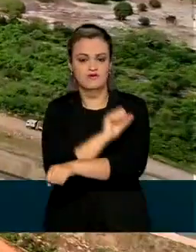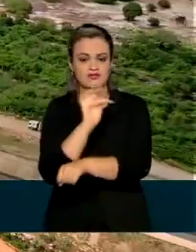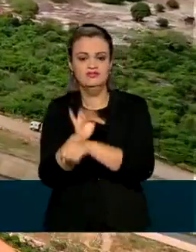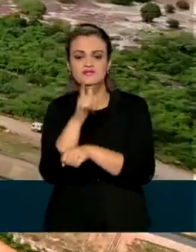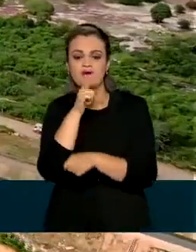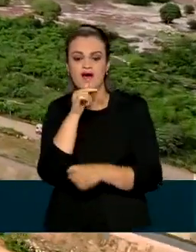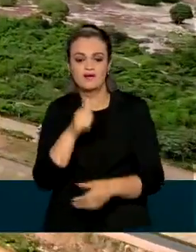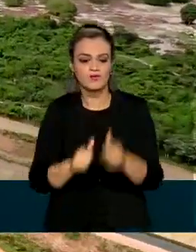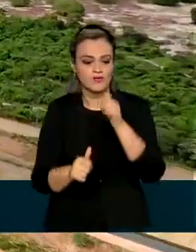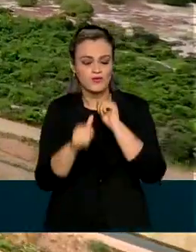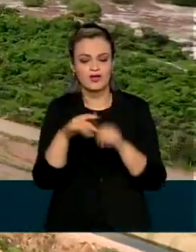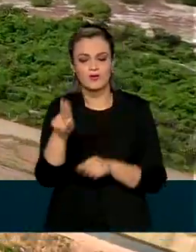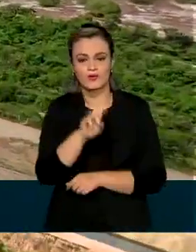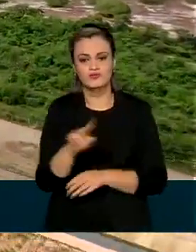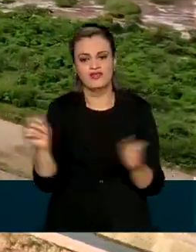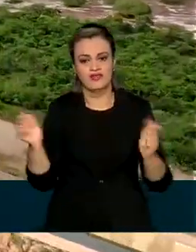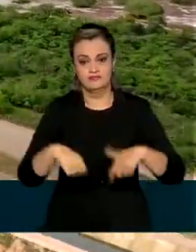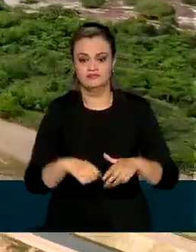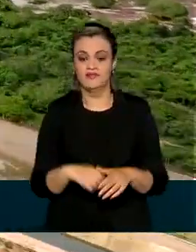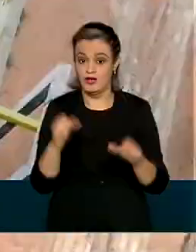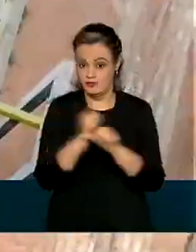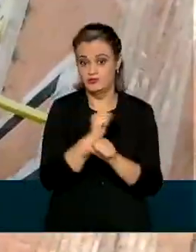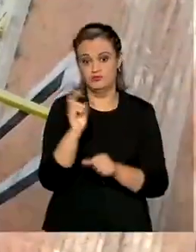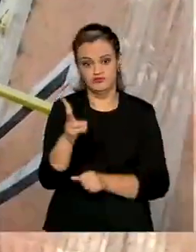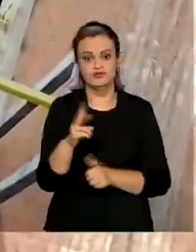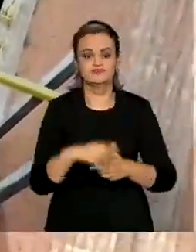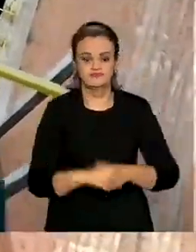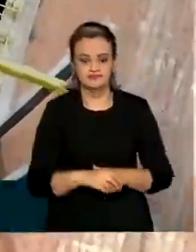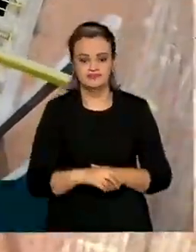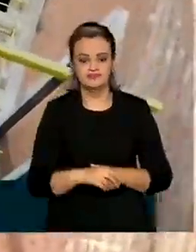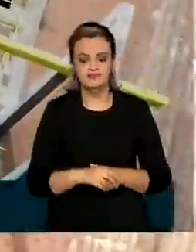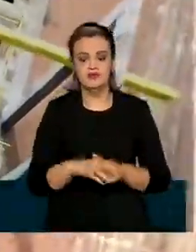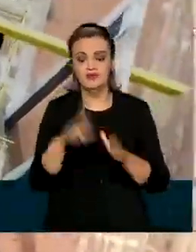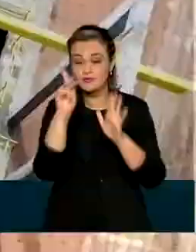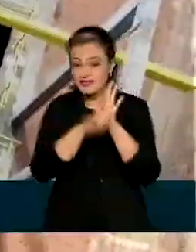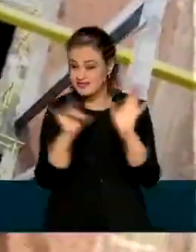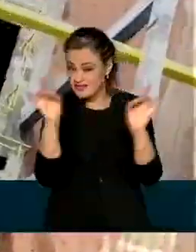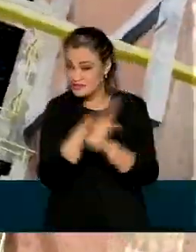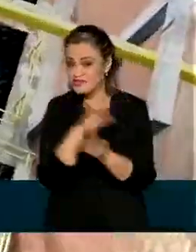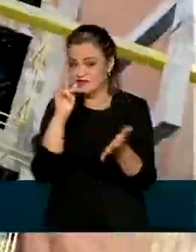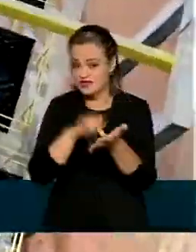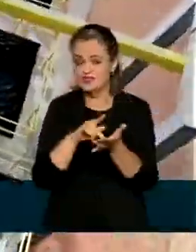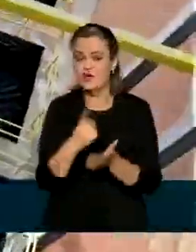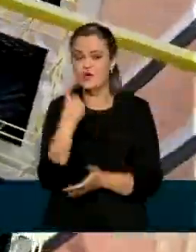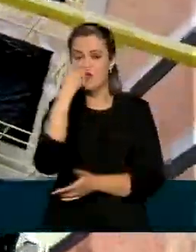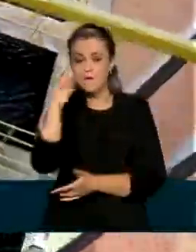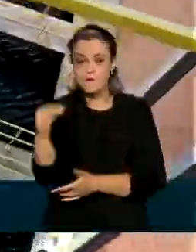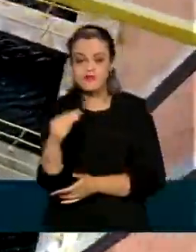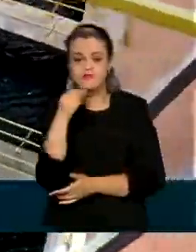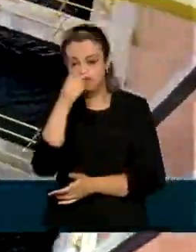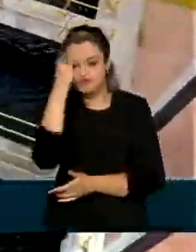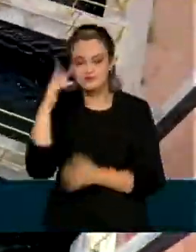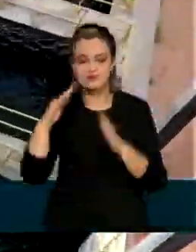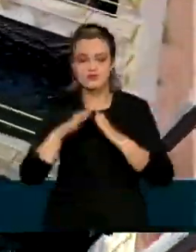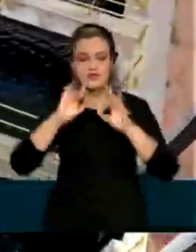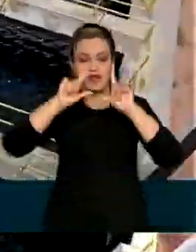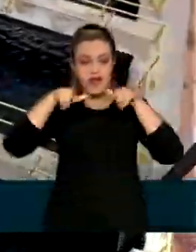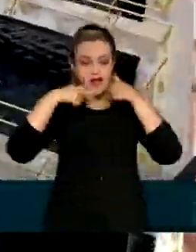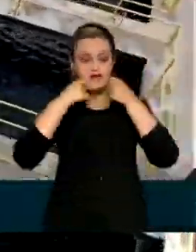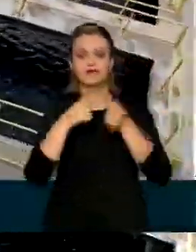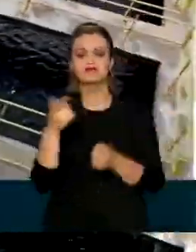Francisco. Mas as obras não param. Quando o projeto estiver concluído, um milhão de alagoanos serão